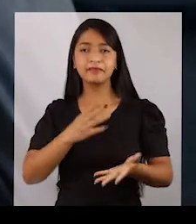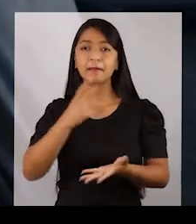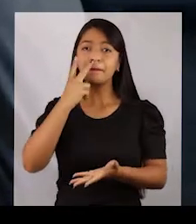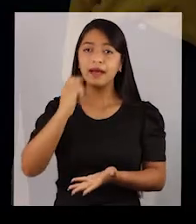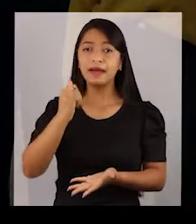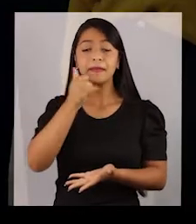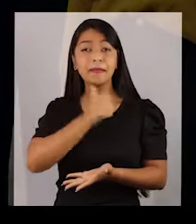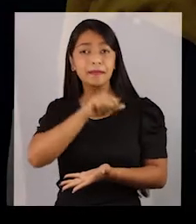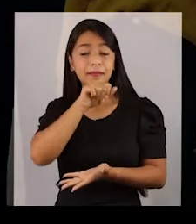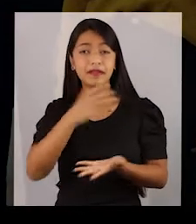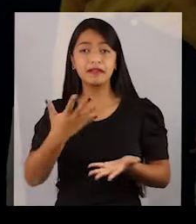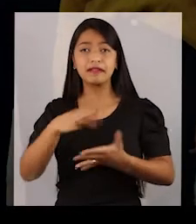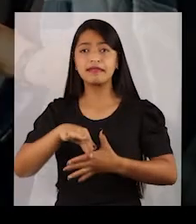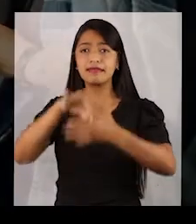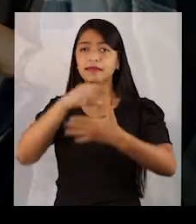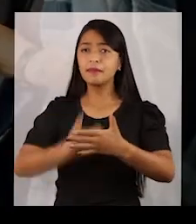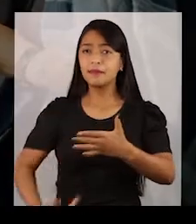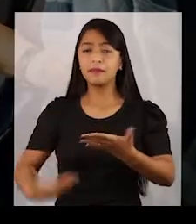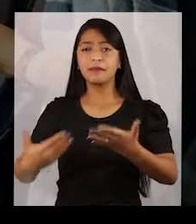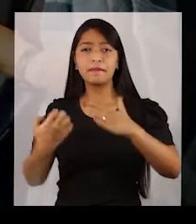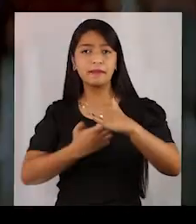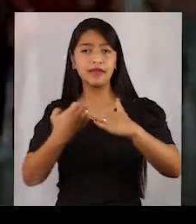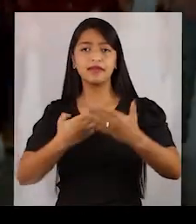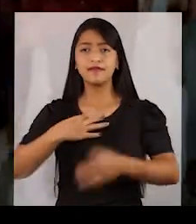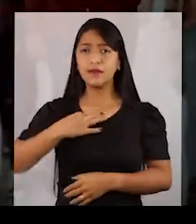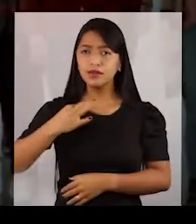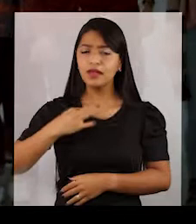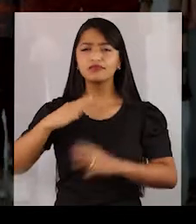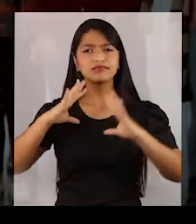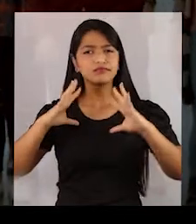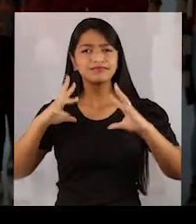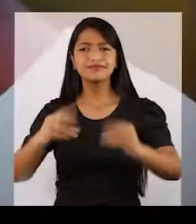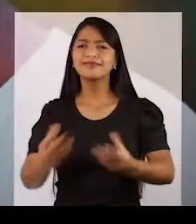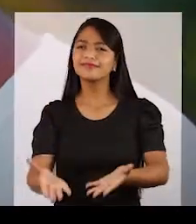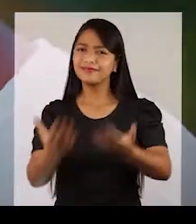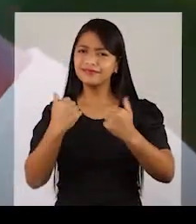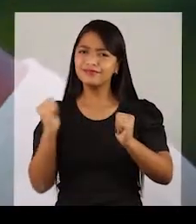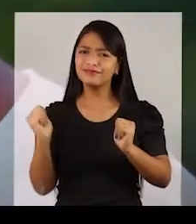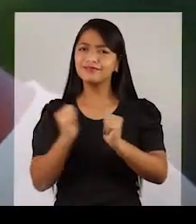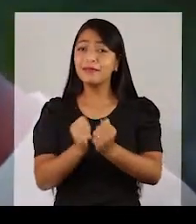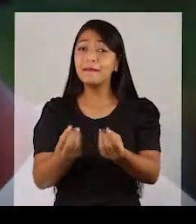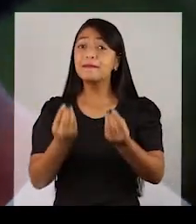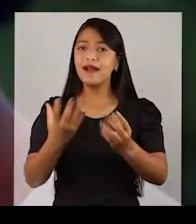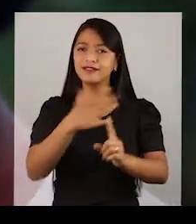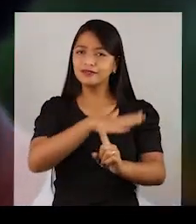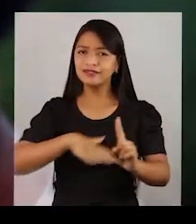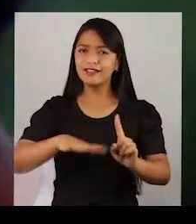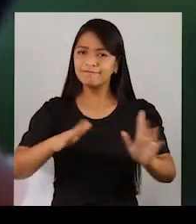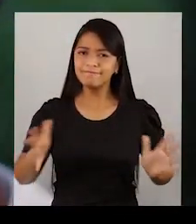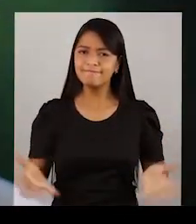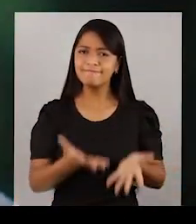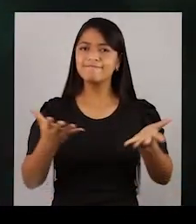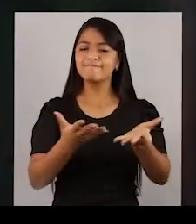privadas. Empresas. Voluntariado. Todo mundo. Para inspirar, capacitar e